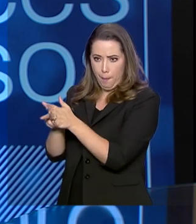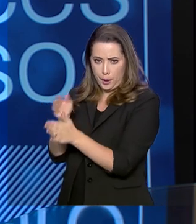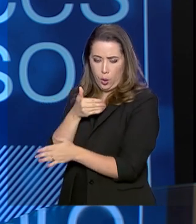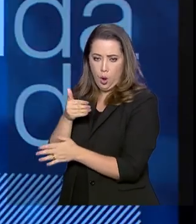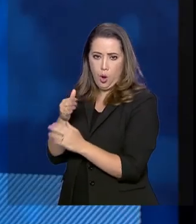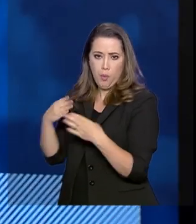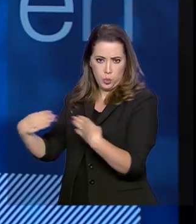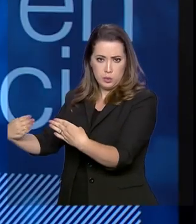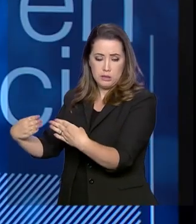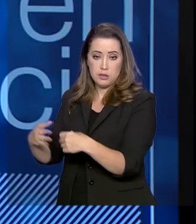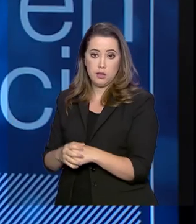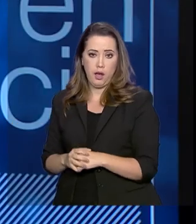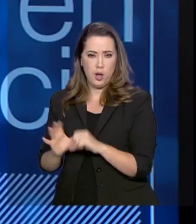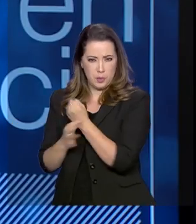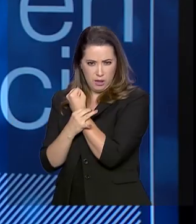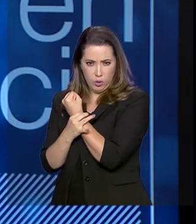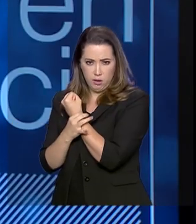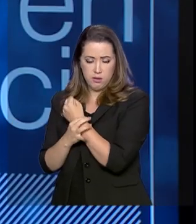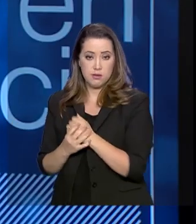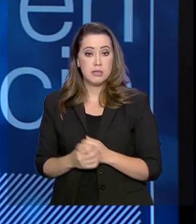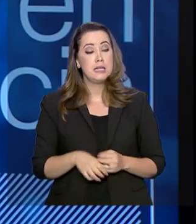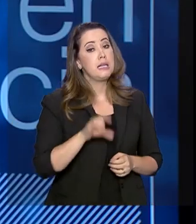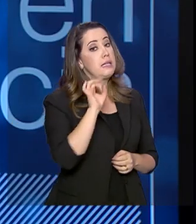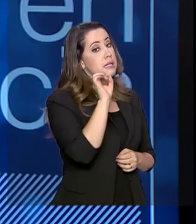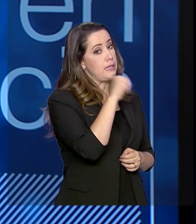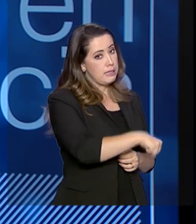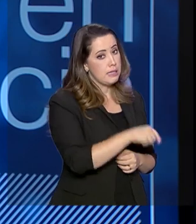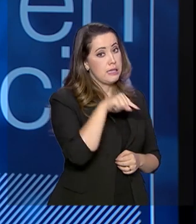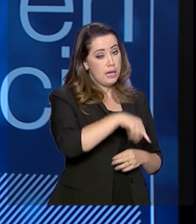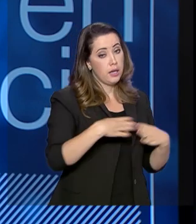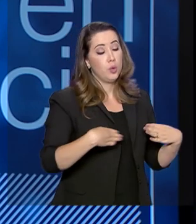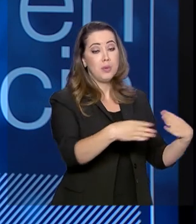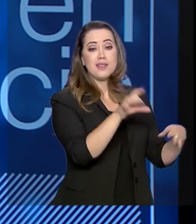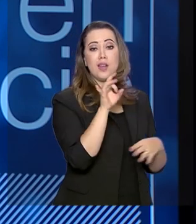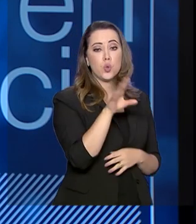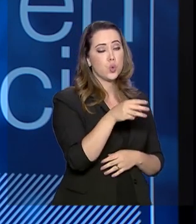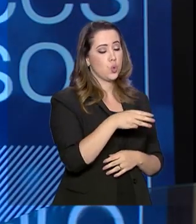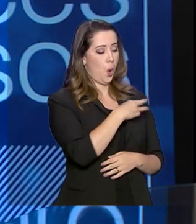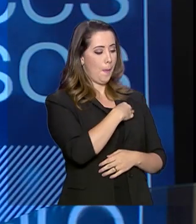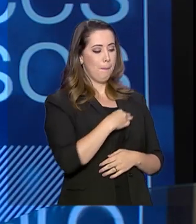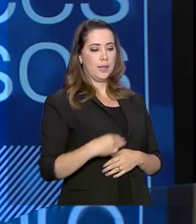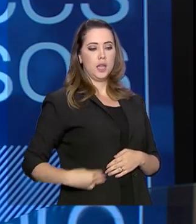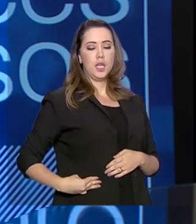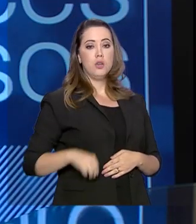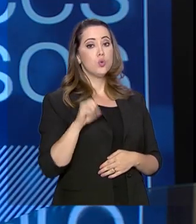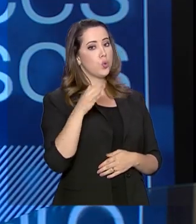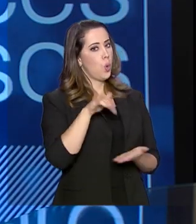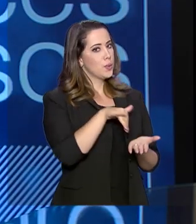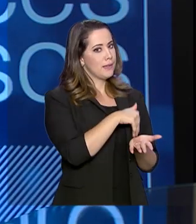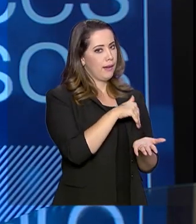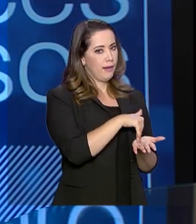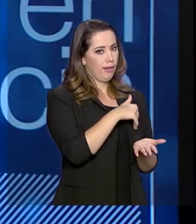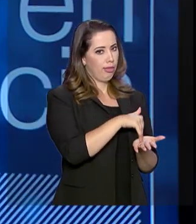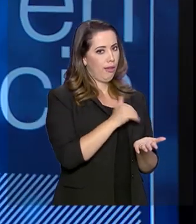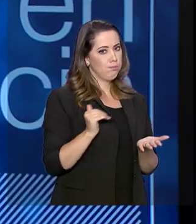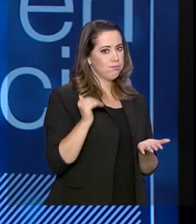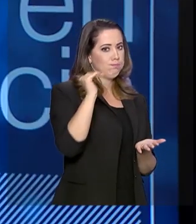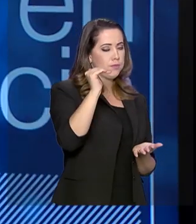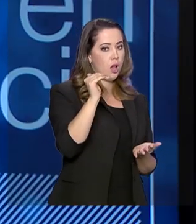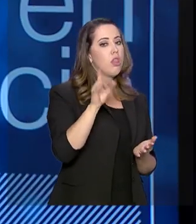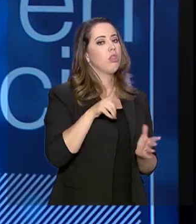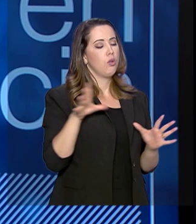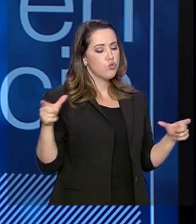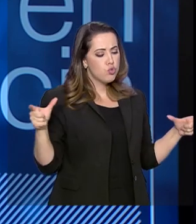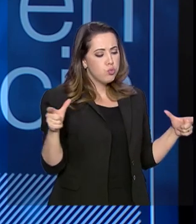Por questão de segurança, aqui nos ministérios, exclusivamente para ministros e secretários executivos. Então, houve um enxugamento